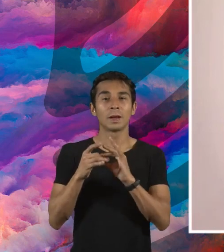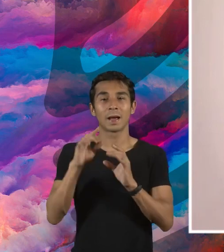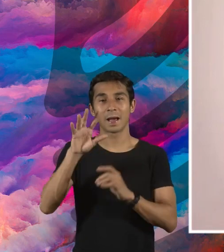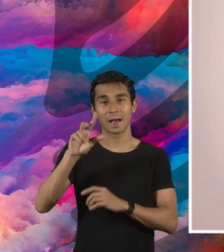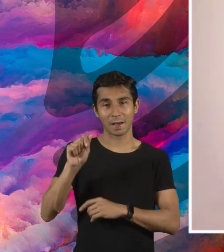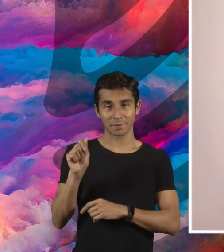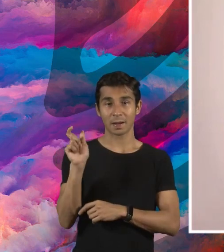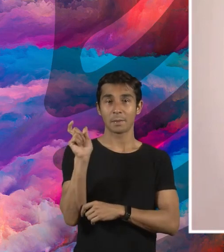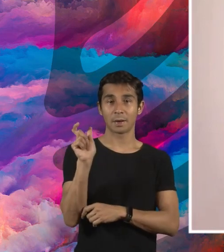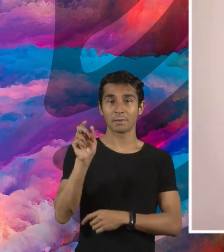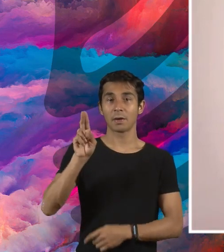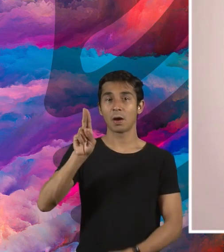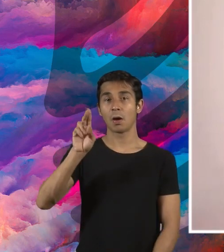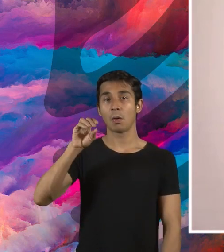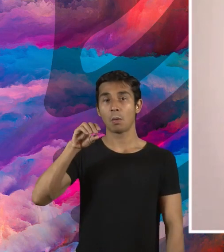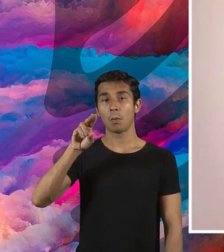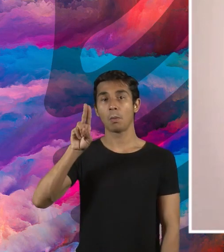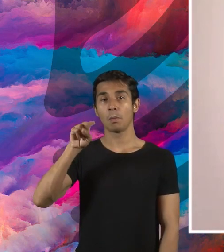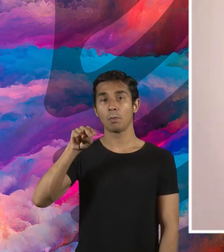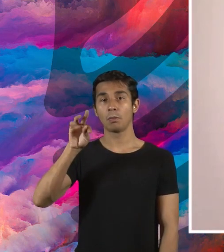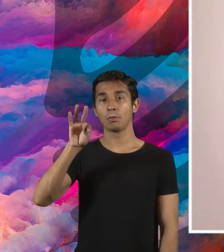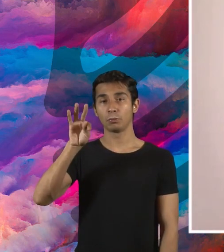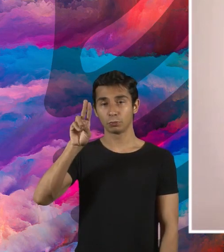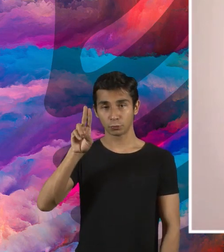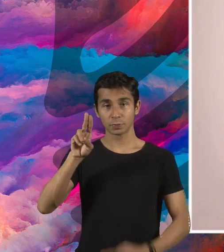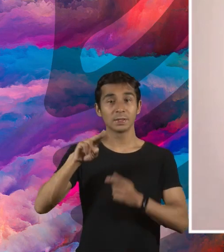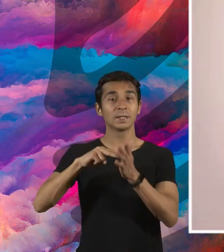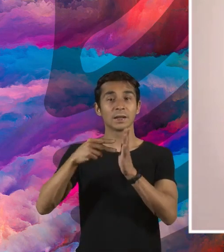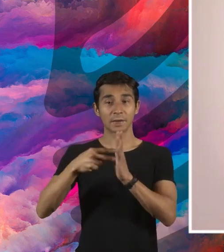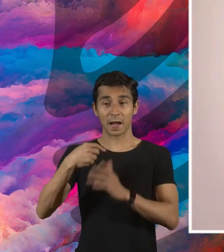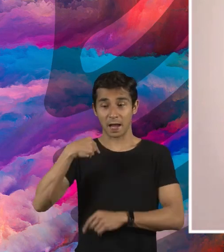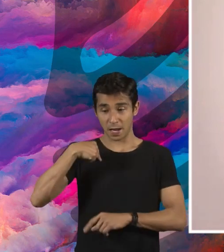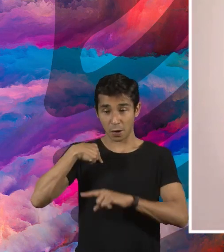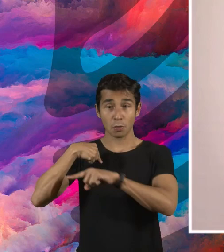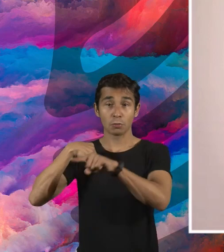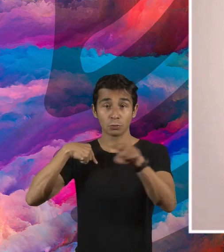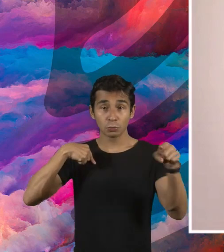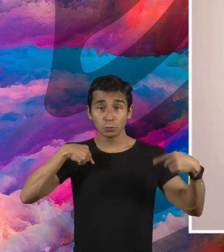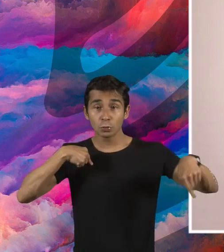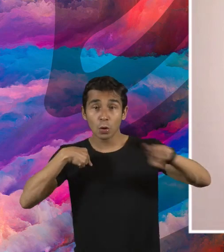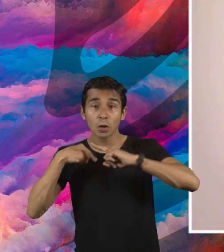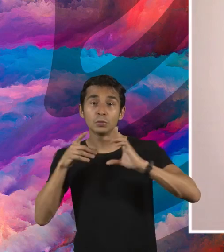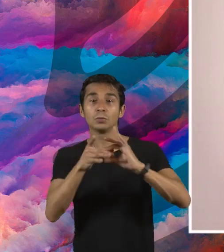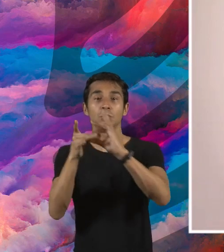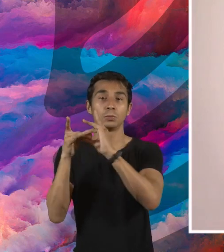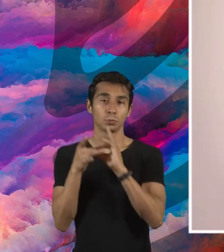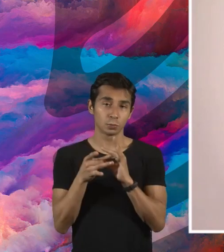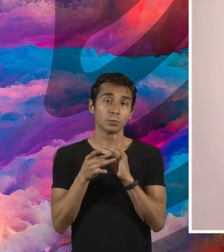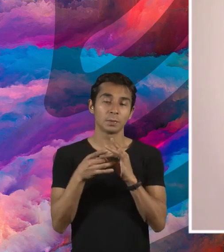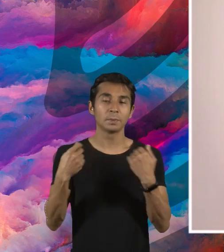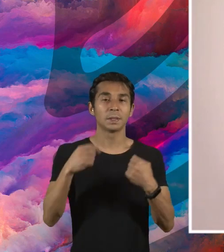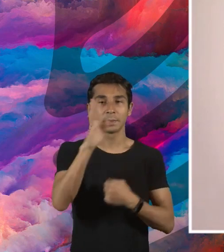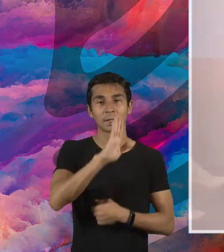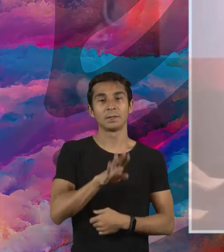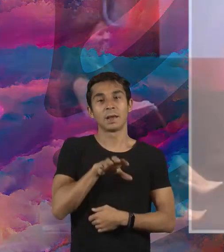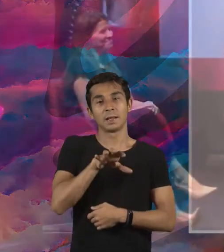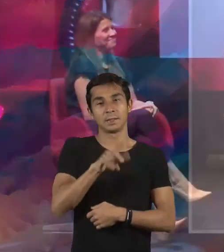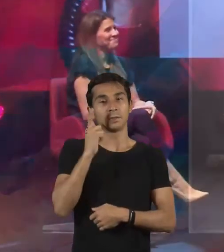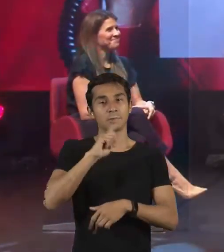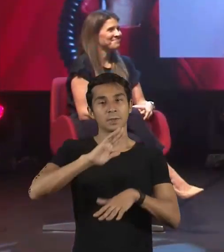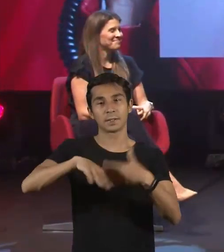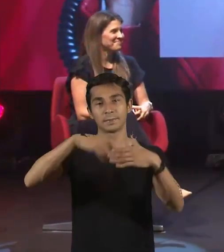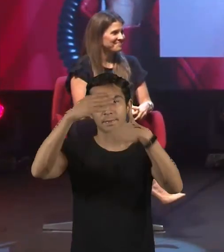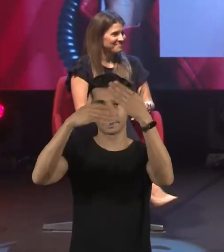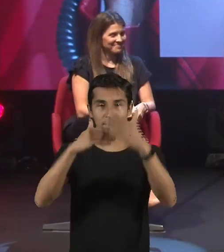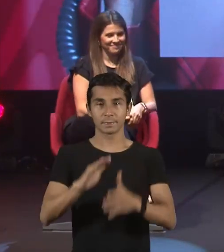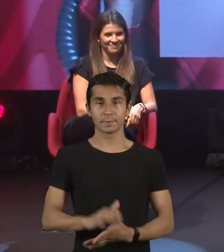eu sou porque nós somos, se nós pensarmos juntos, eu acho que a gente vai fazer desse Brasil muito maior do que ele é hoje. Muito bom, querida.